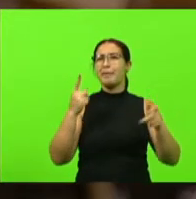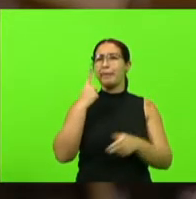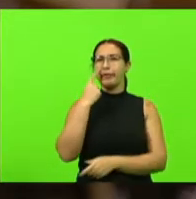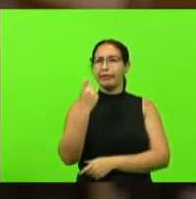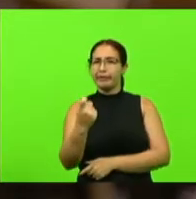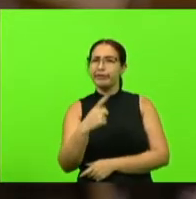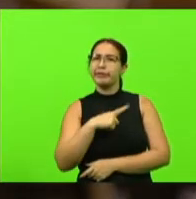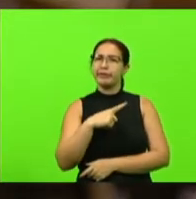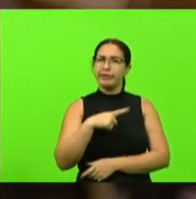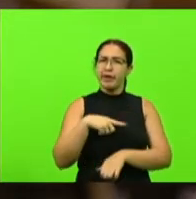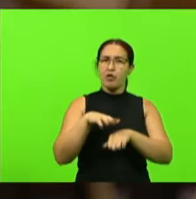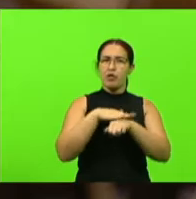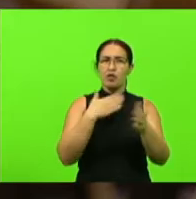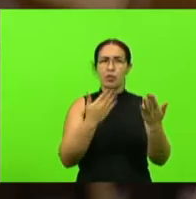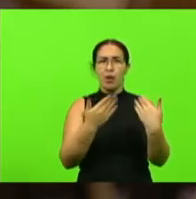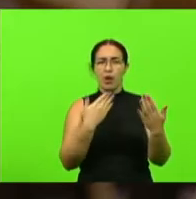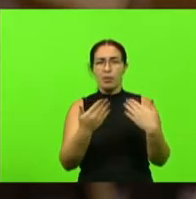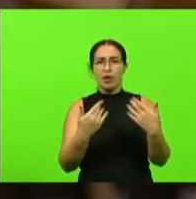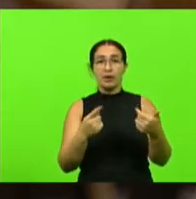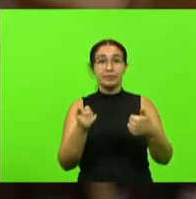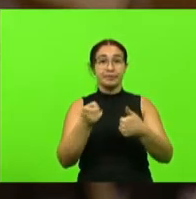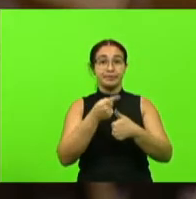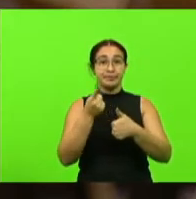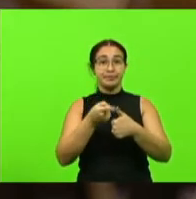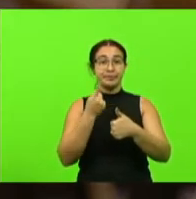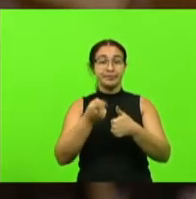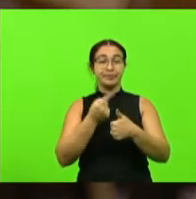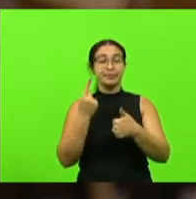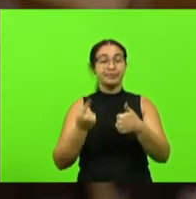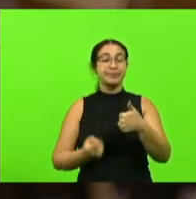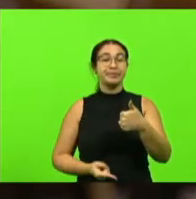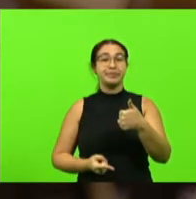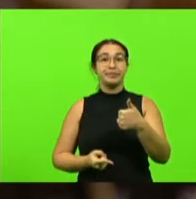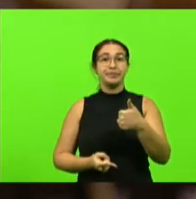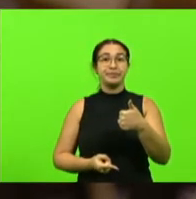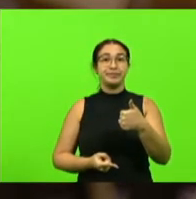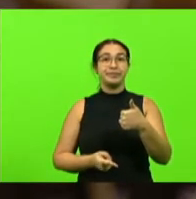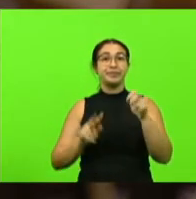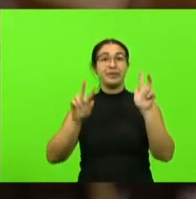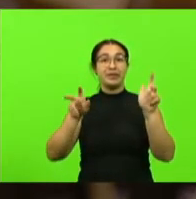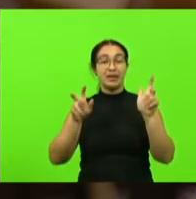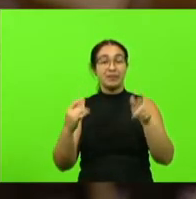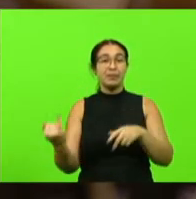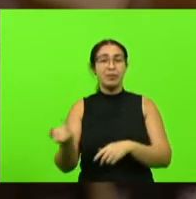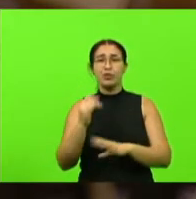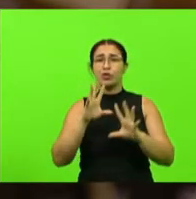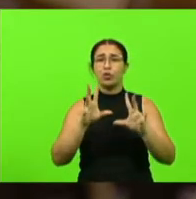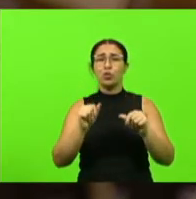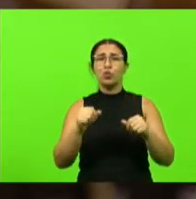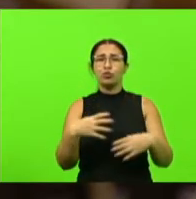e eu começo com um assunto que toca no coração de todo mundo